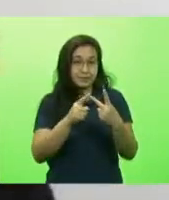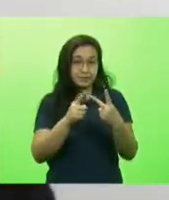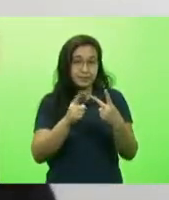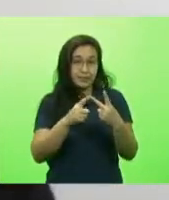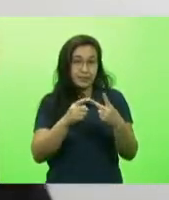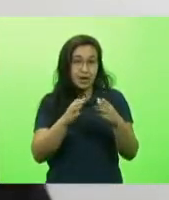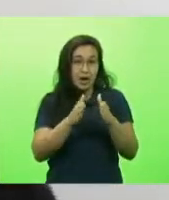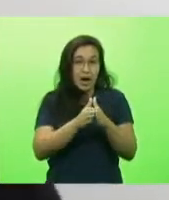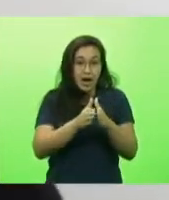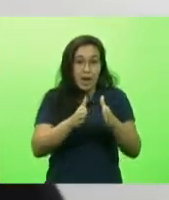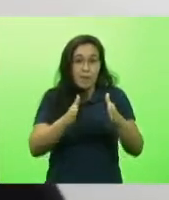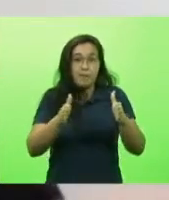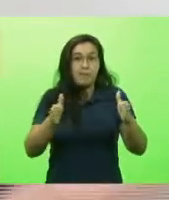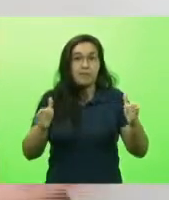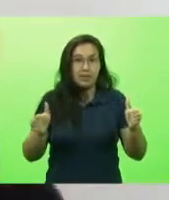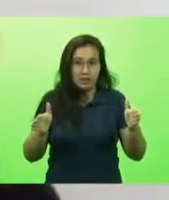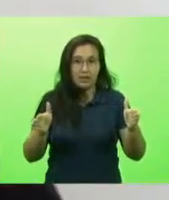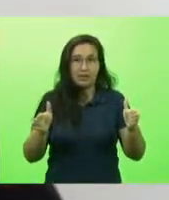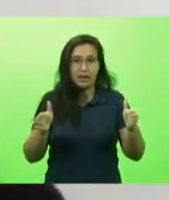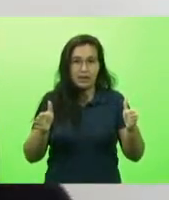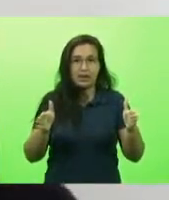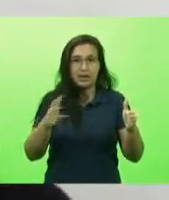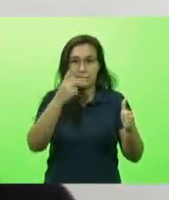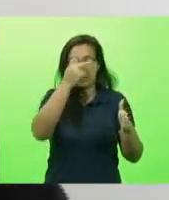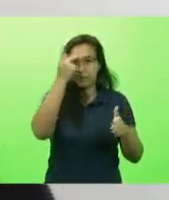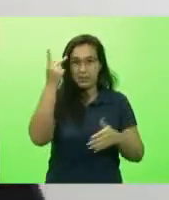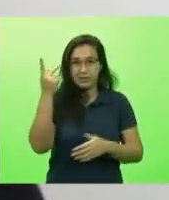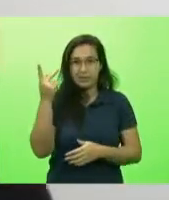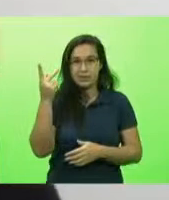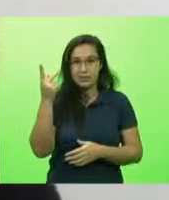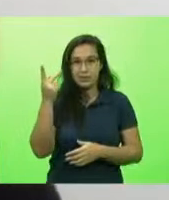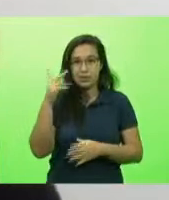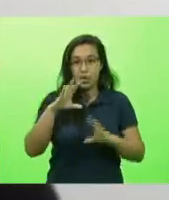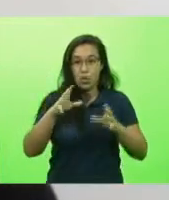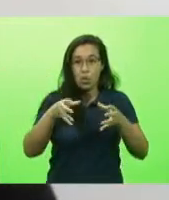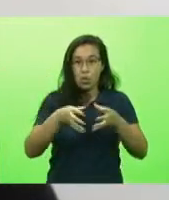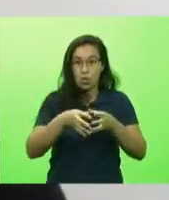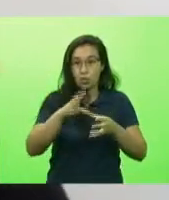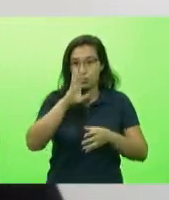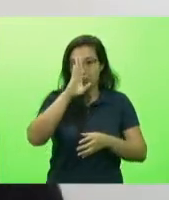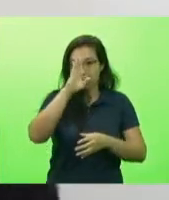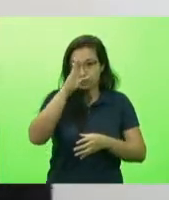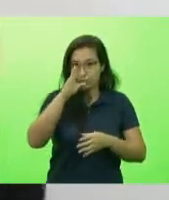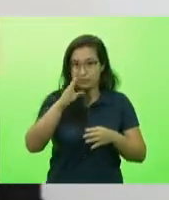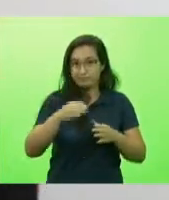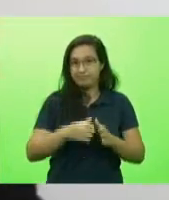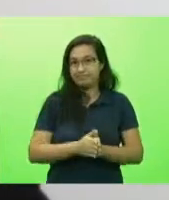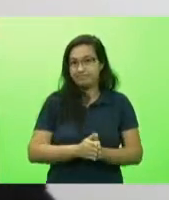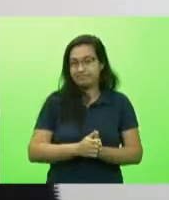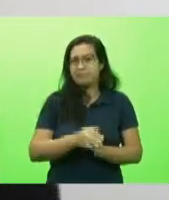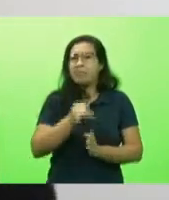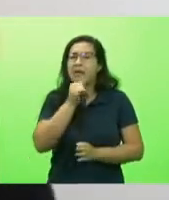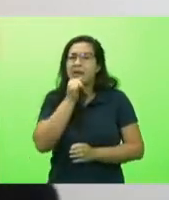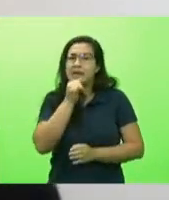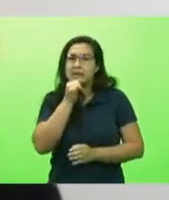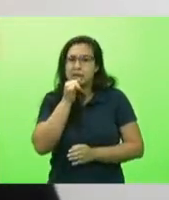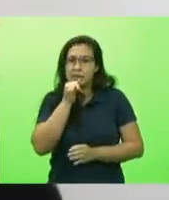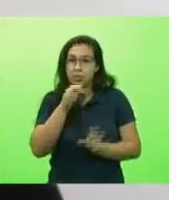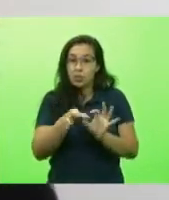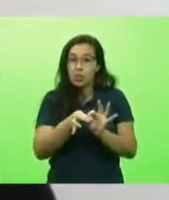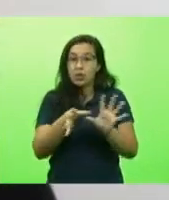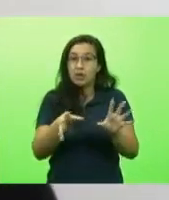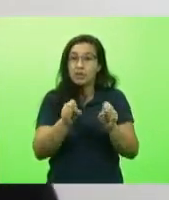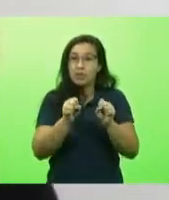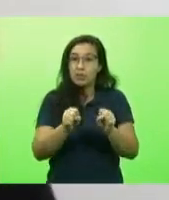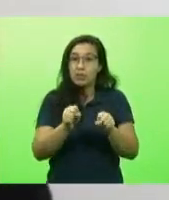o número de pessoas dos grupos prioritários por exemplo agora se autorizou os que